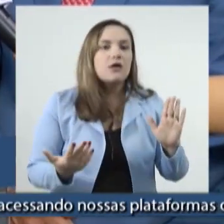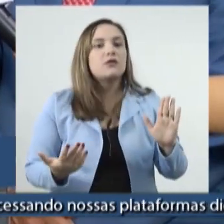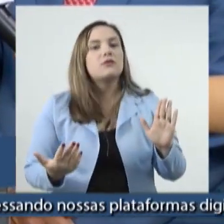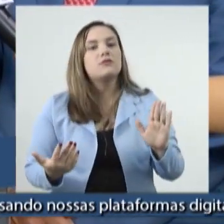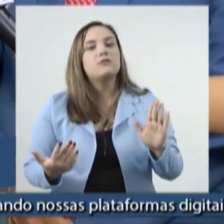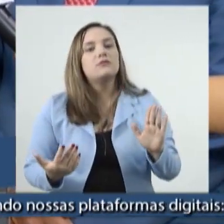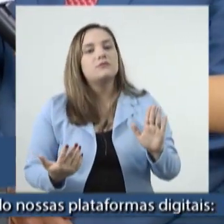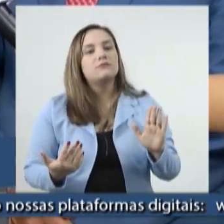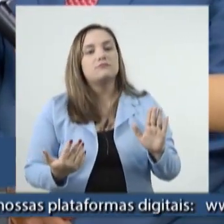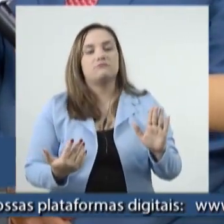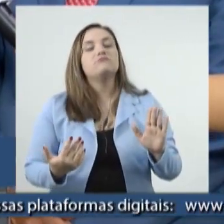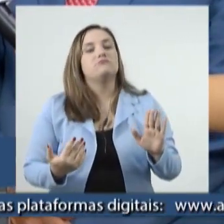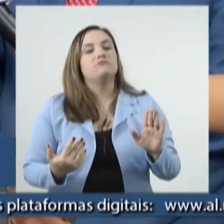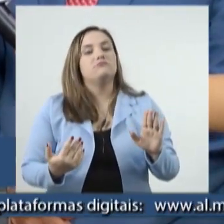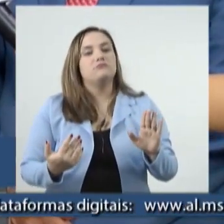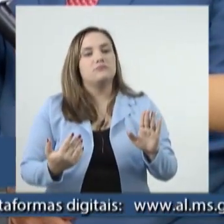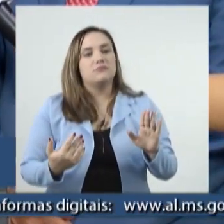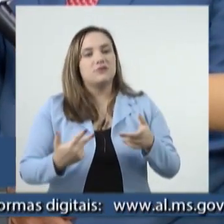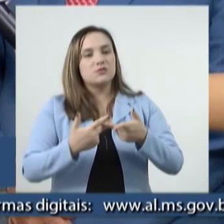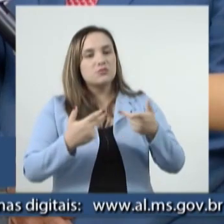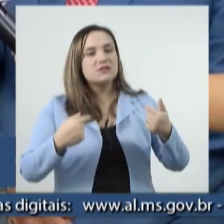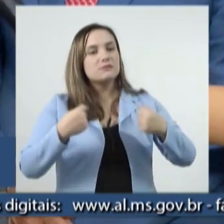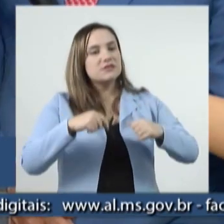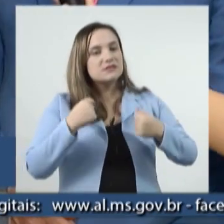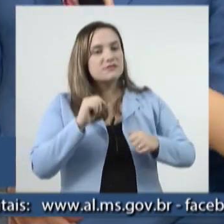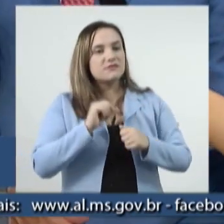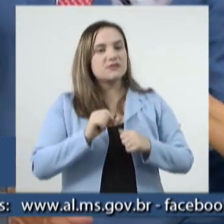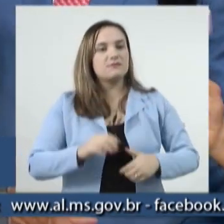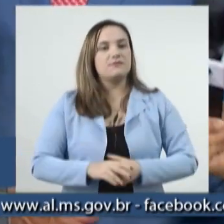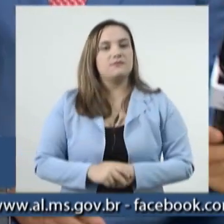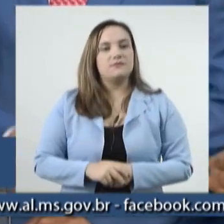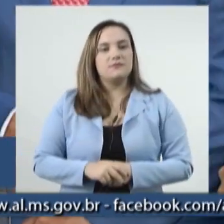apelo, dentro daquilo que entende que é o melhor para a política pública.